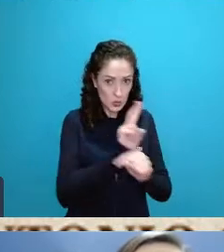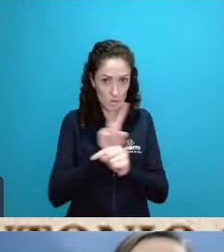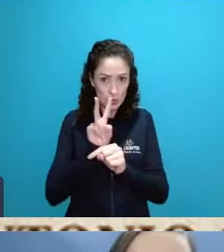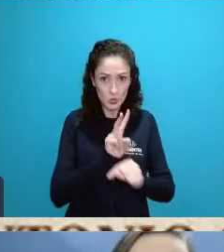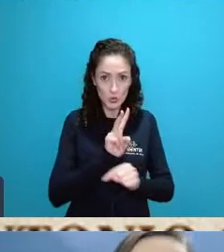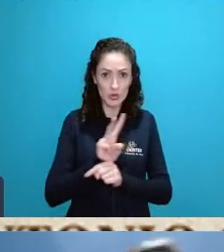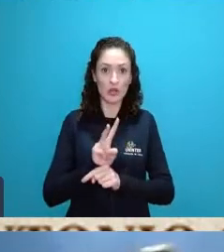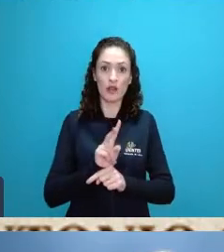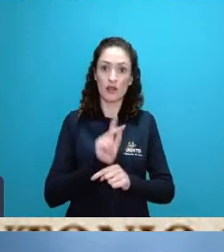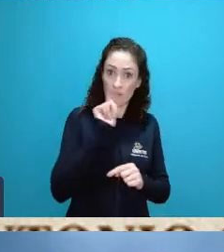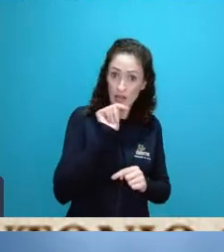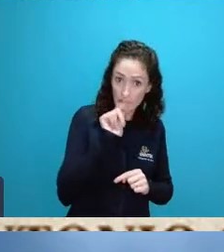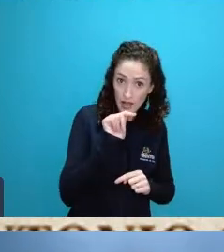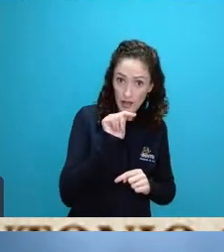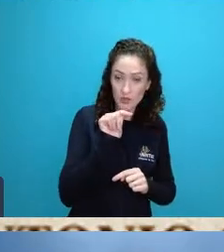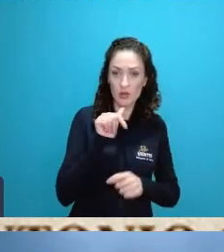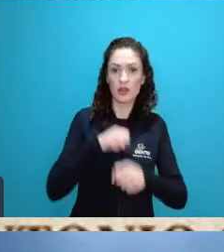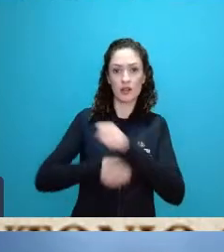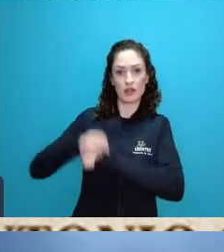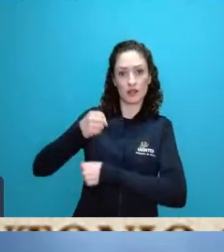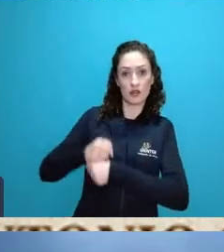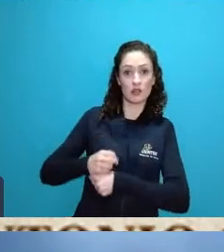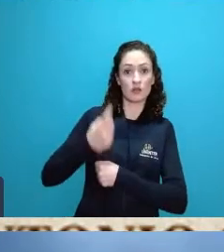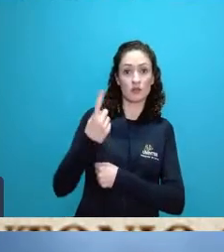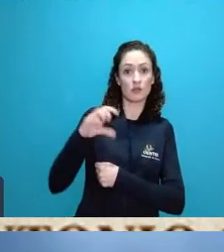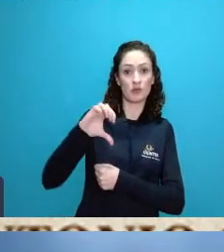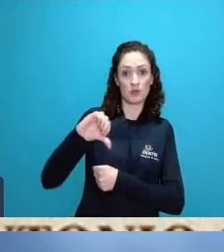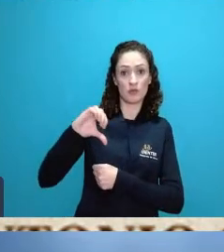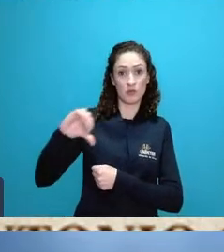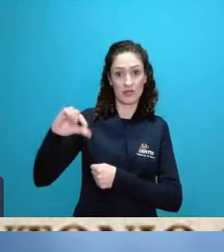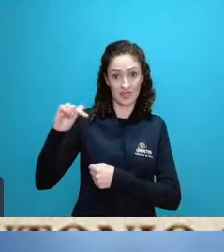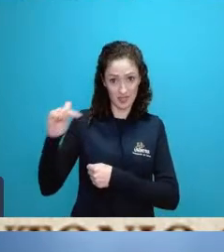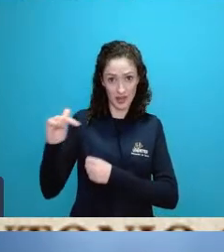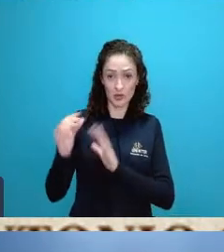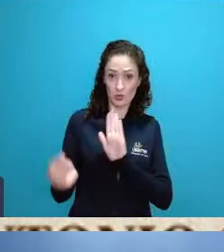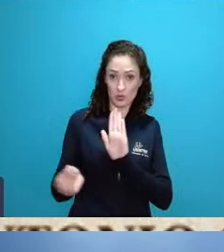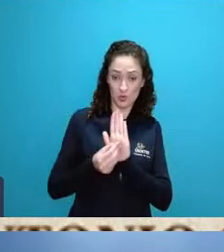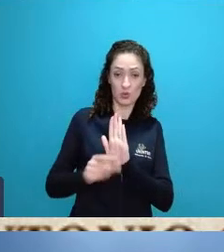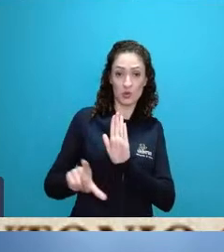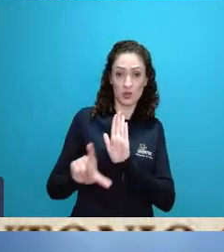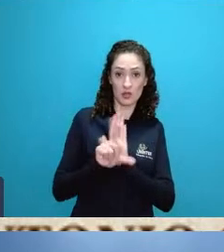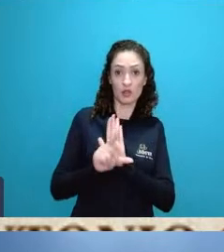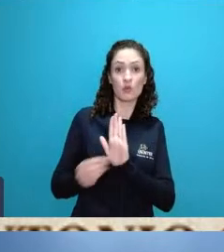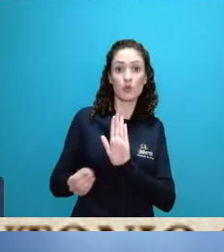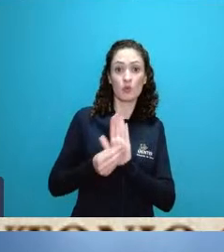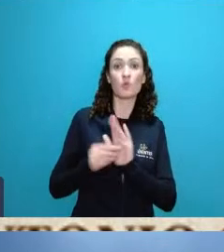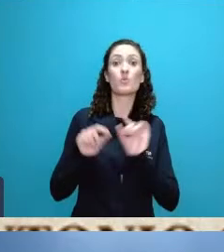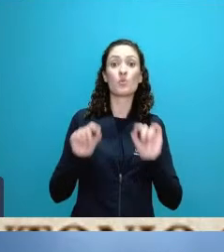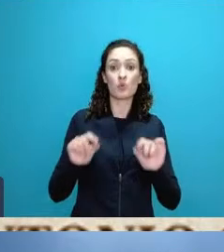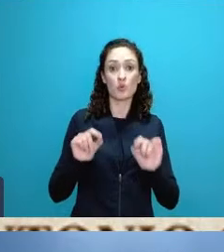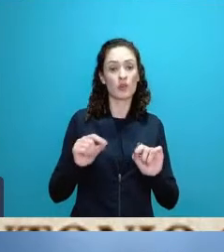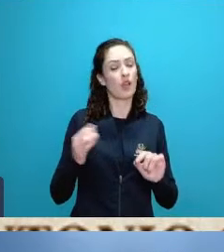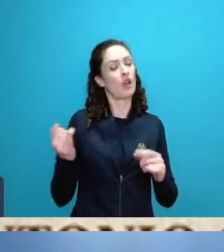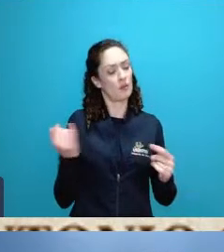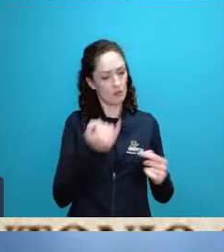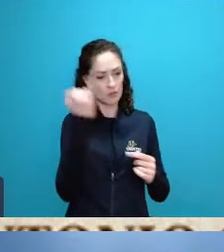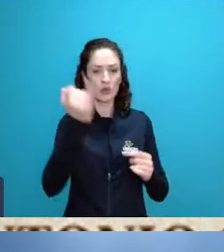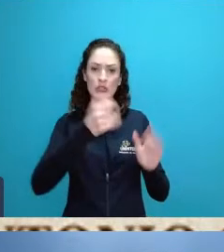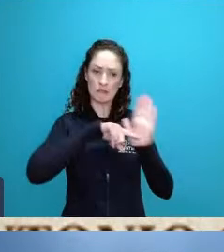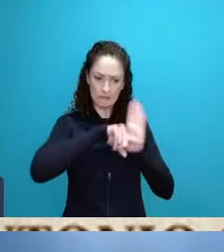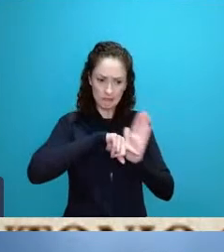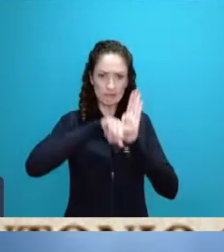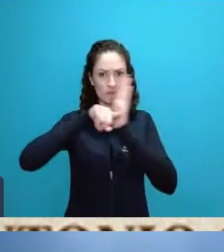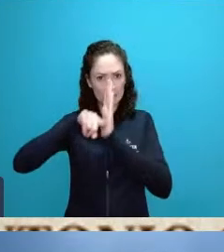estabelece a bacia hidrográfica como unidade de análise ideal para a gestão